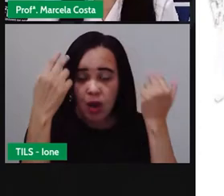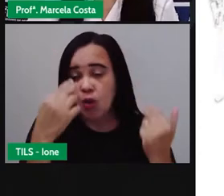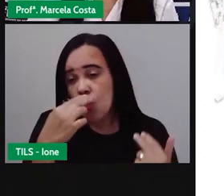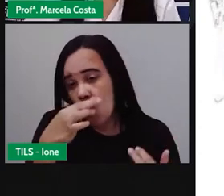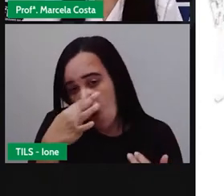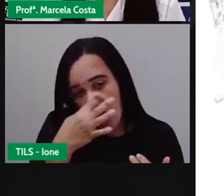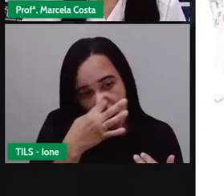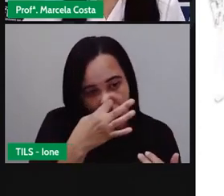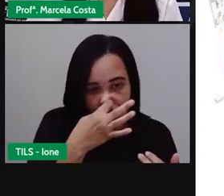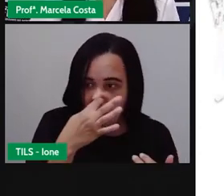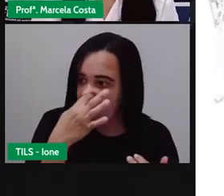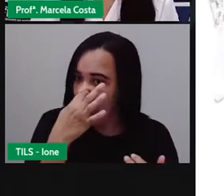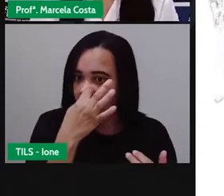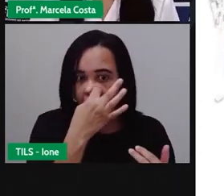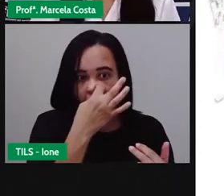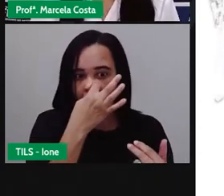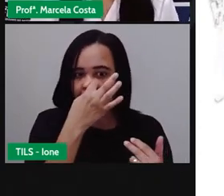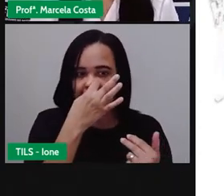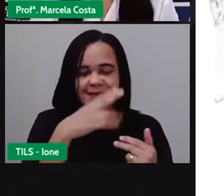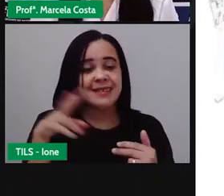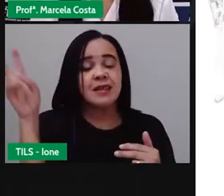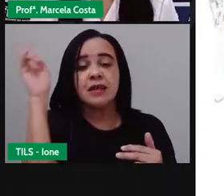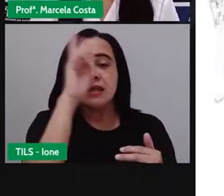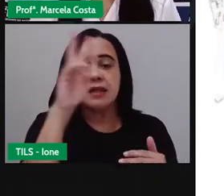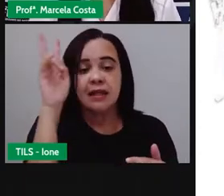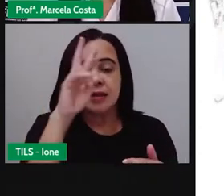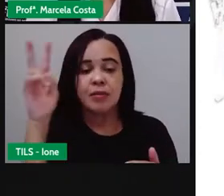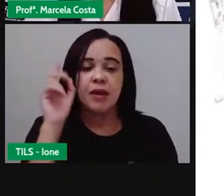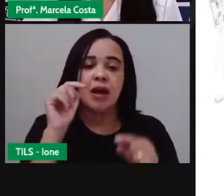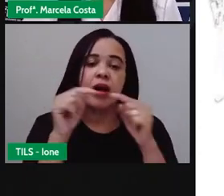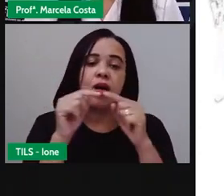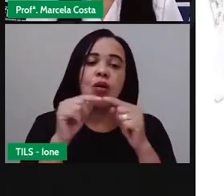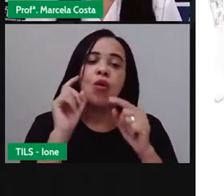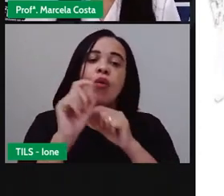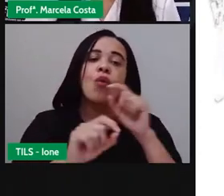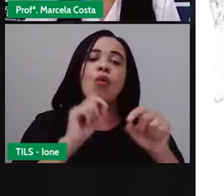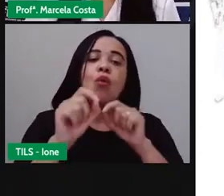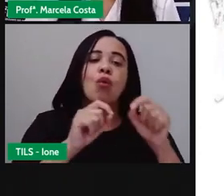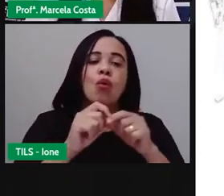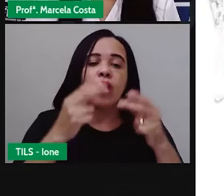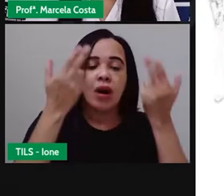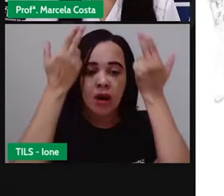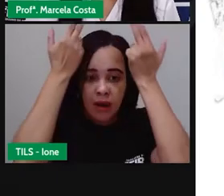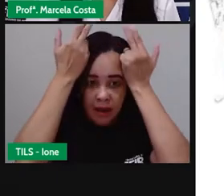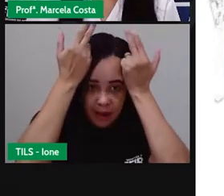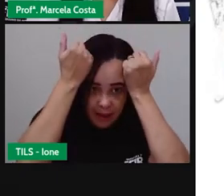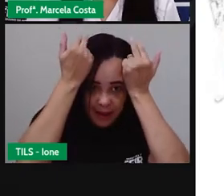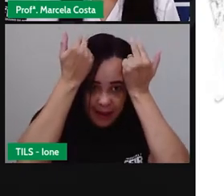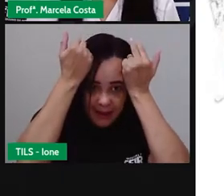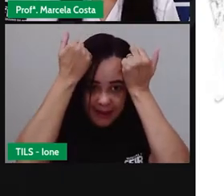lembrar das características do coelho. Anotem aí no caderno também.